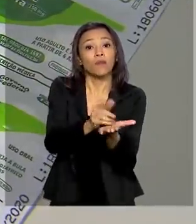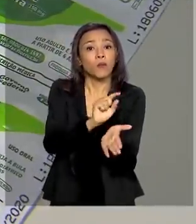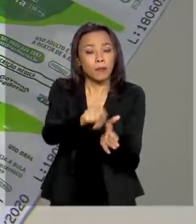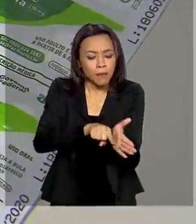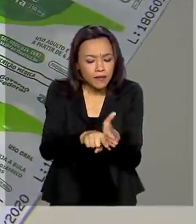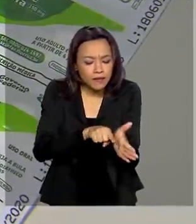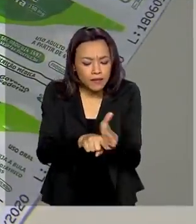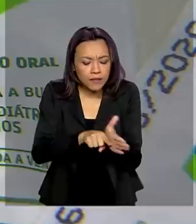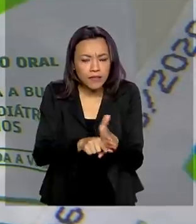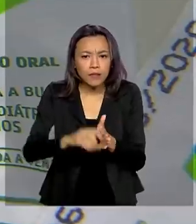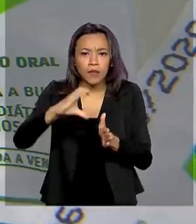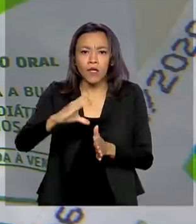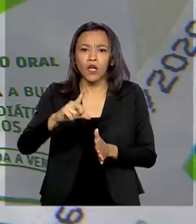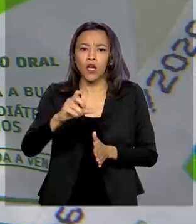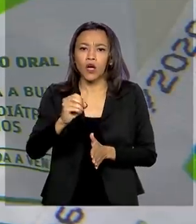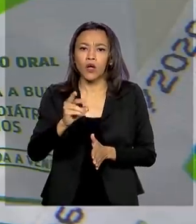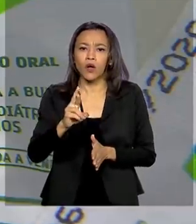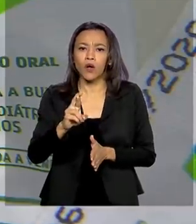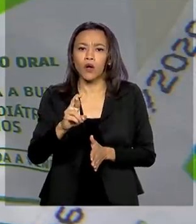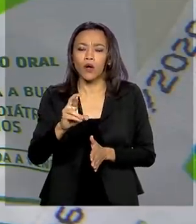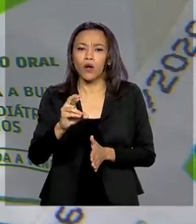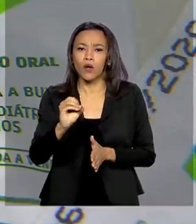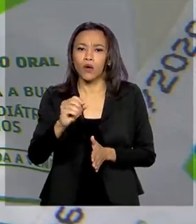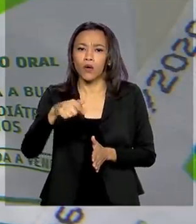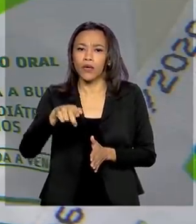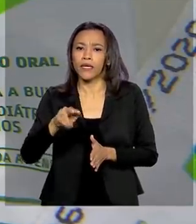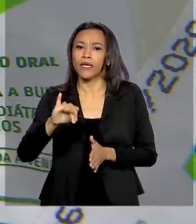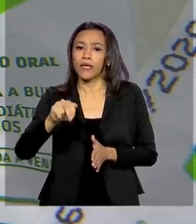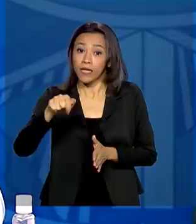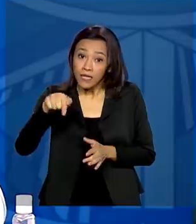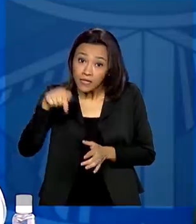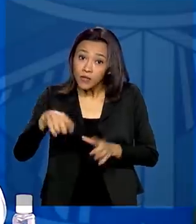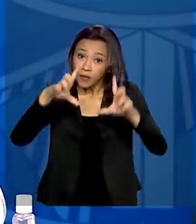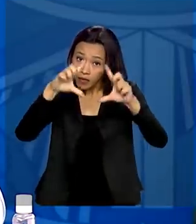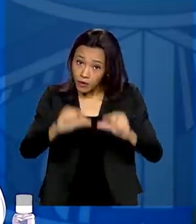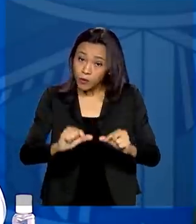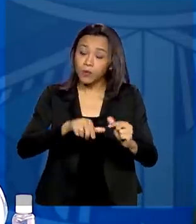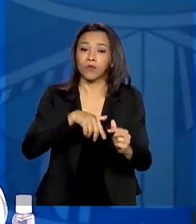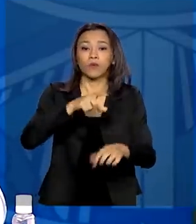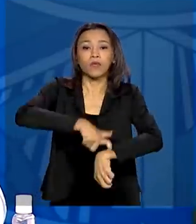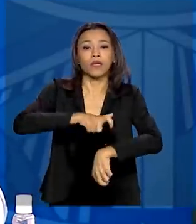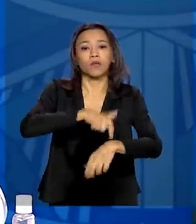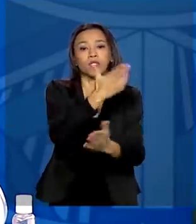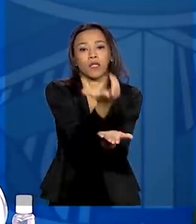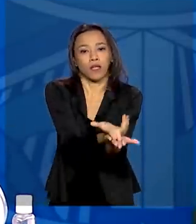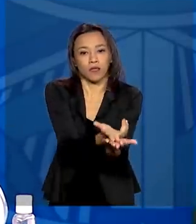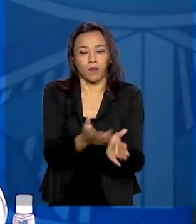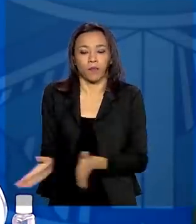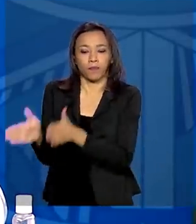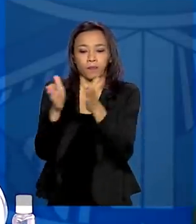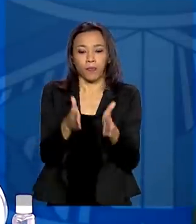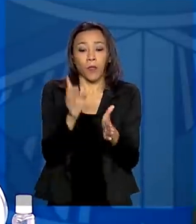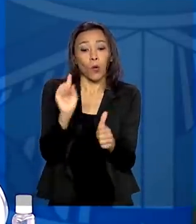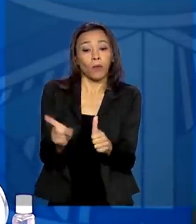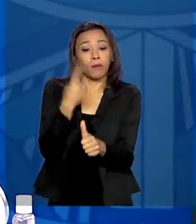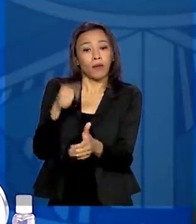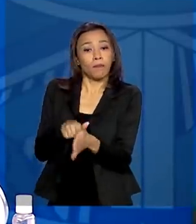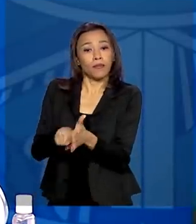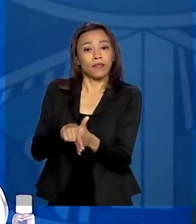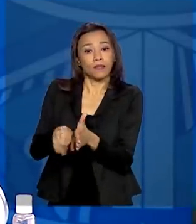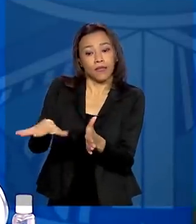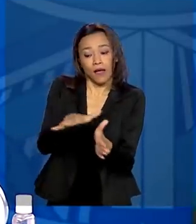cloroquina. A medicação reduziria o tempo de internação no CTI. O primeiro trabalho sobre cloroquina